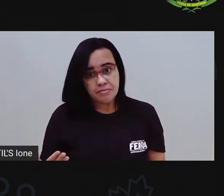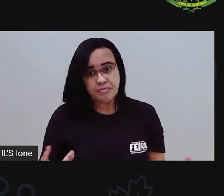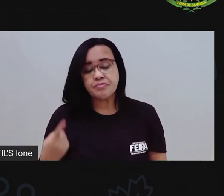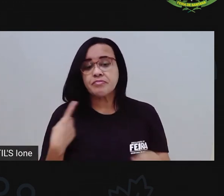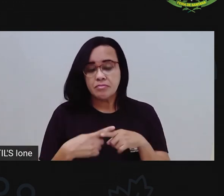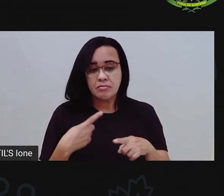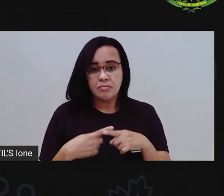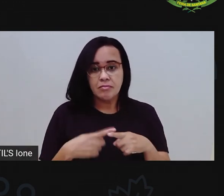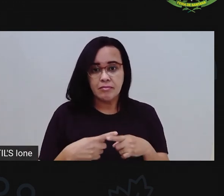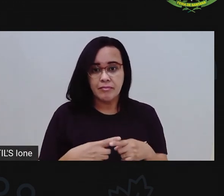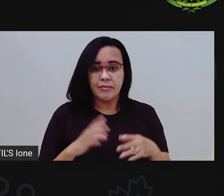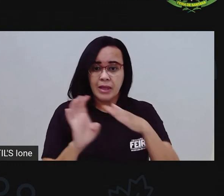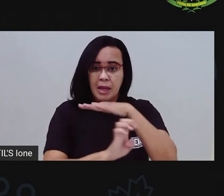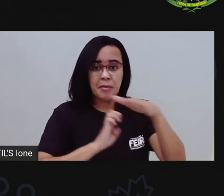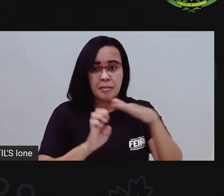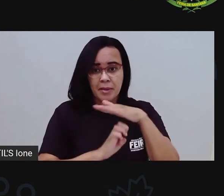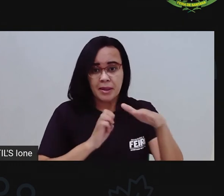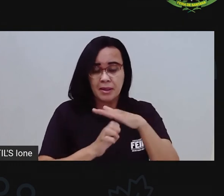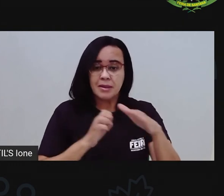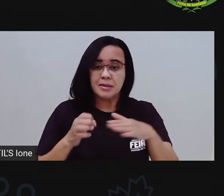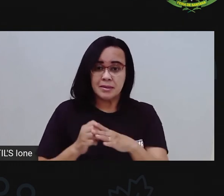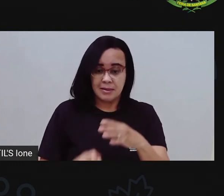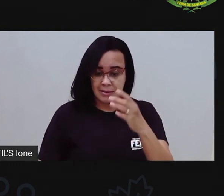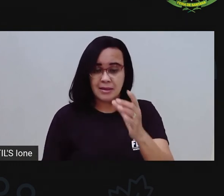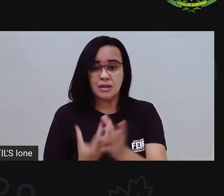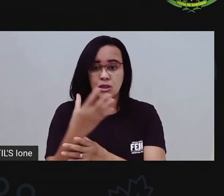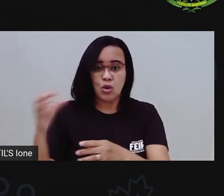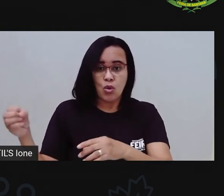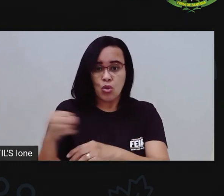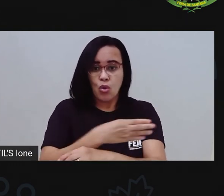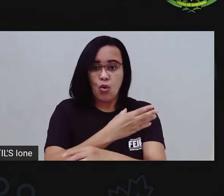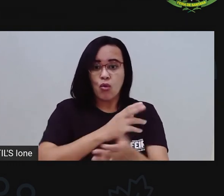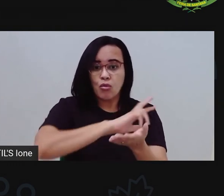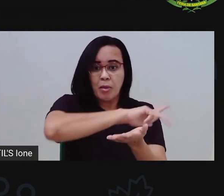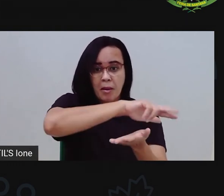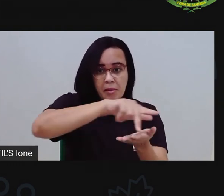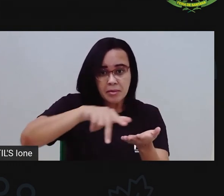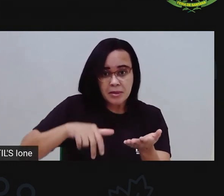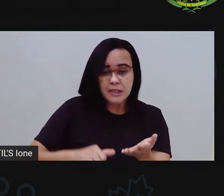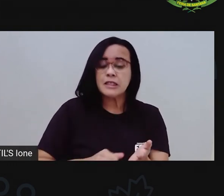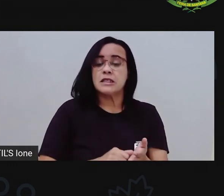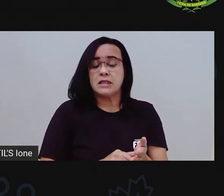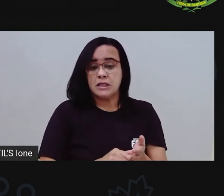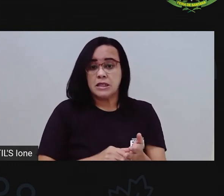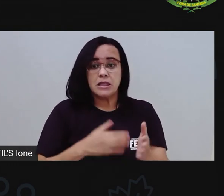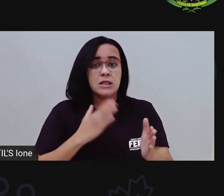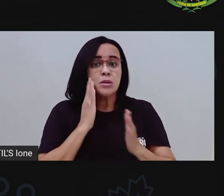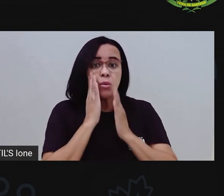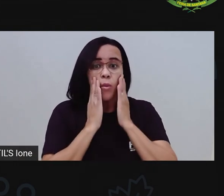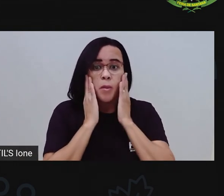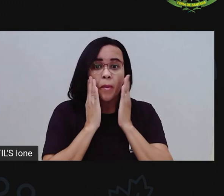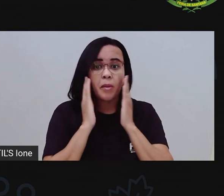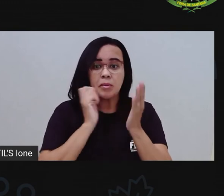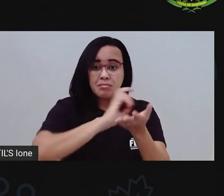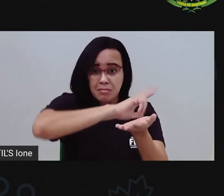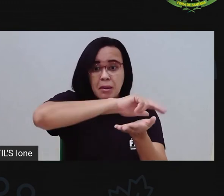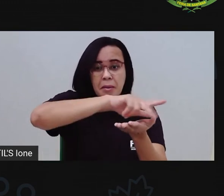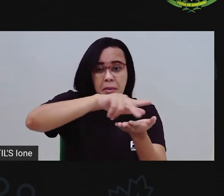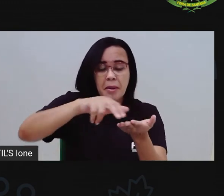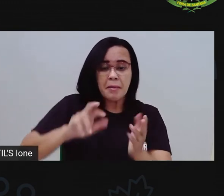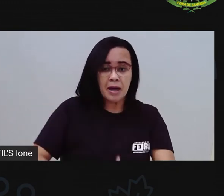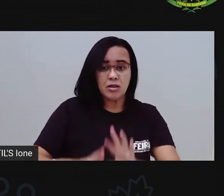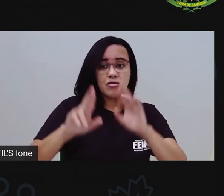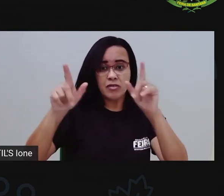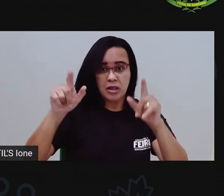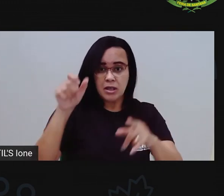lançou, você viu, Provânia, uma coleção com lápis, com tons, vários tons, para